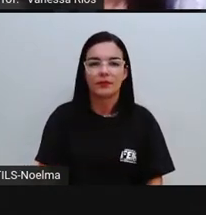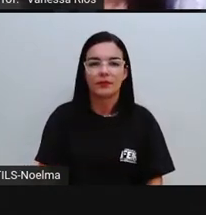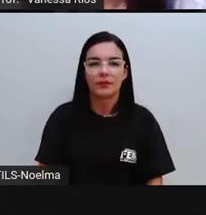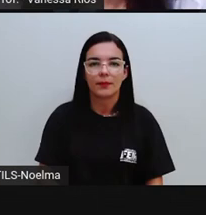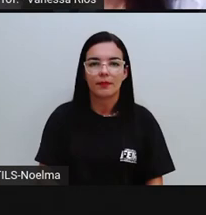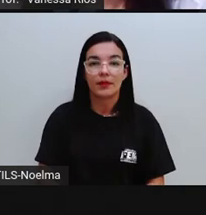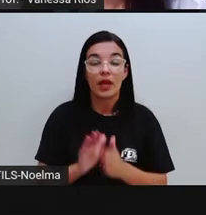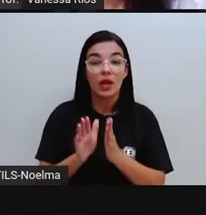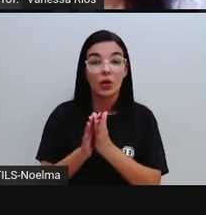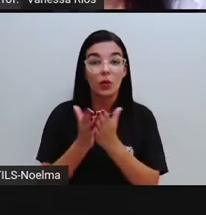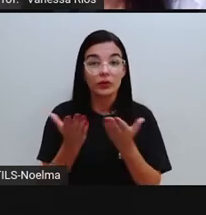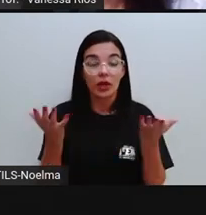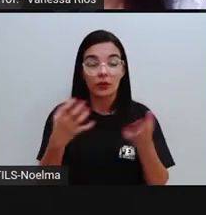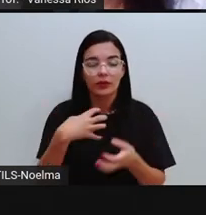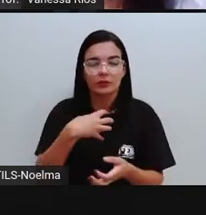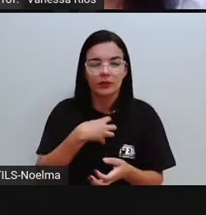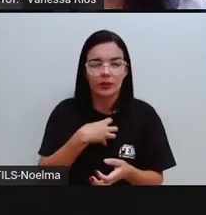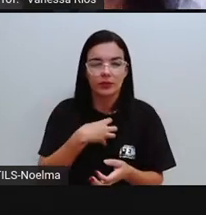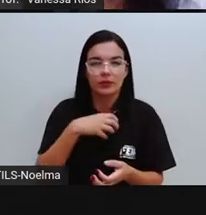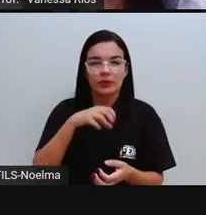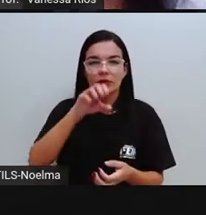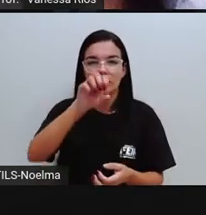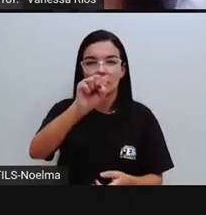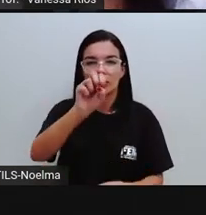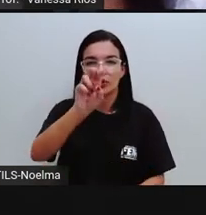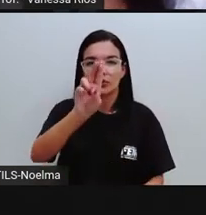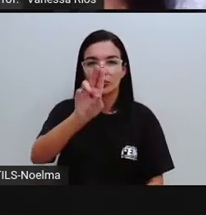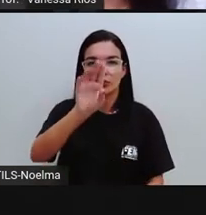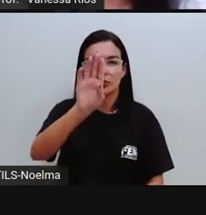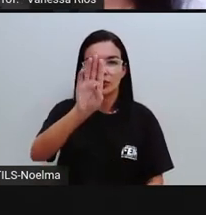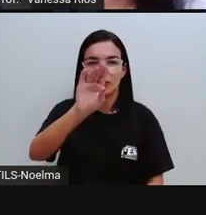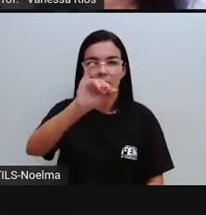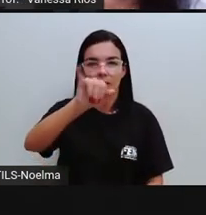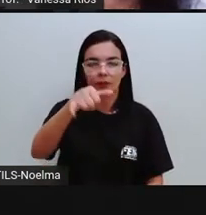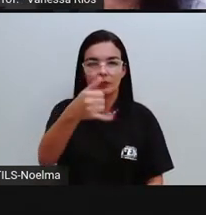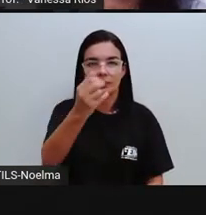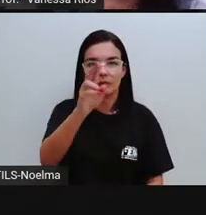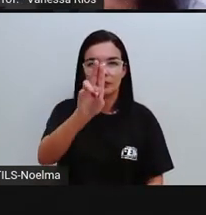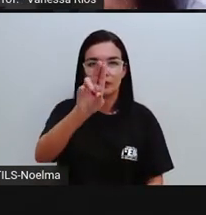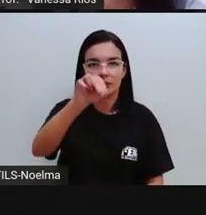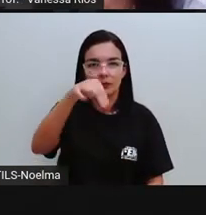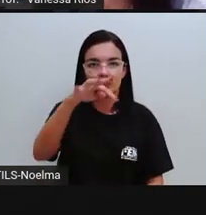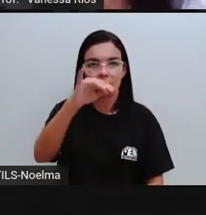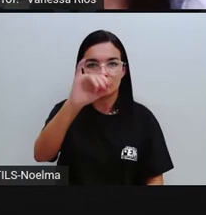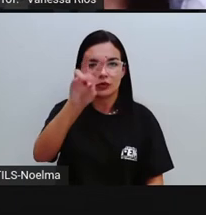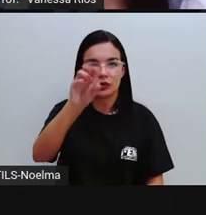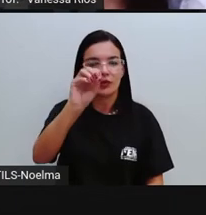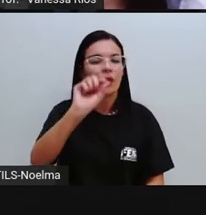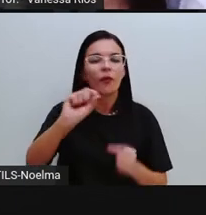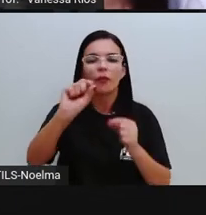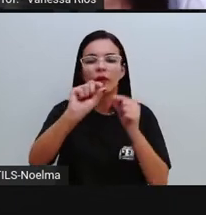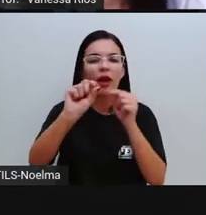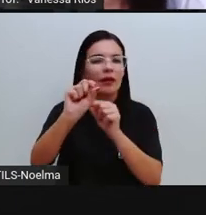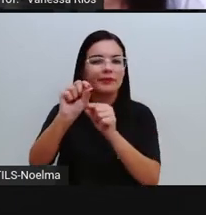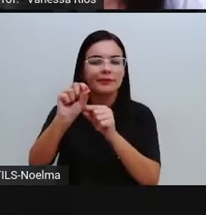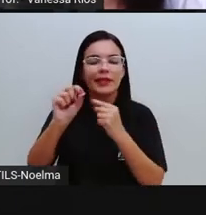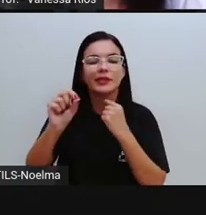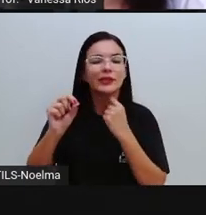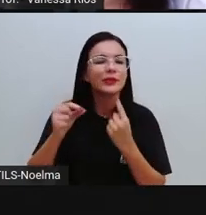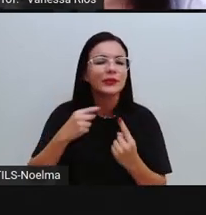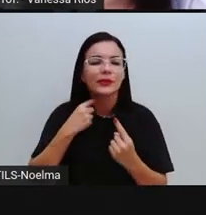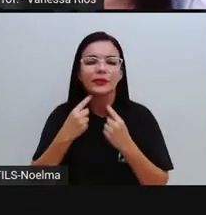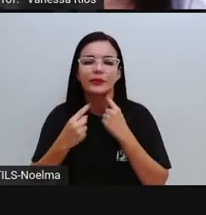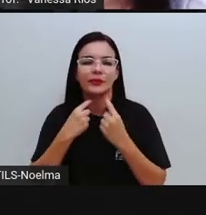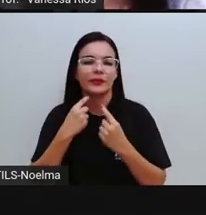Quando observamos o modo subjuntivo, né? E entendemos aí a função de incerteza. Ele pode